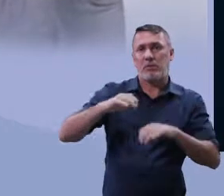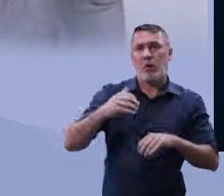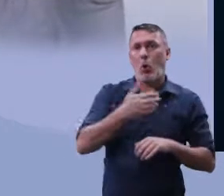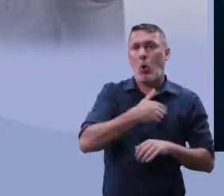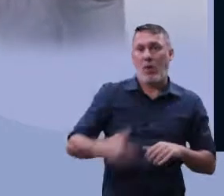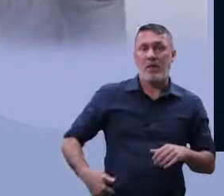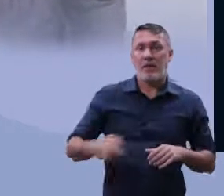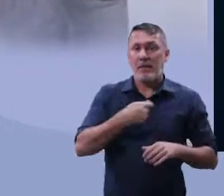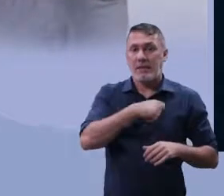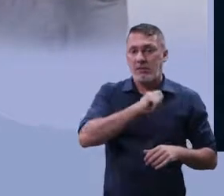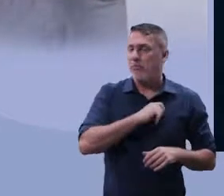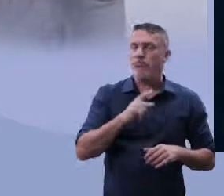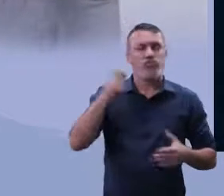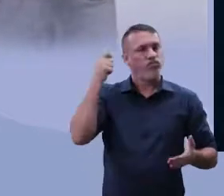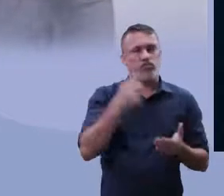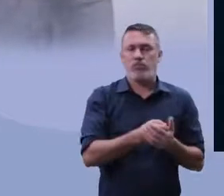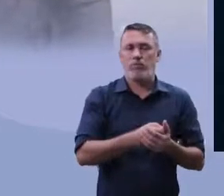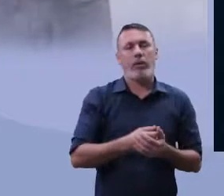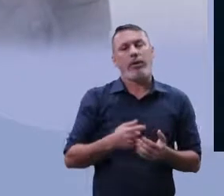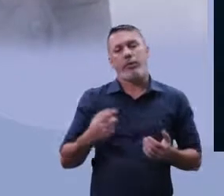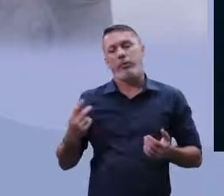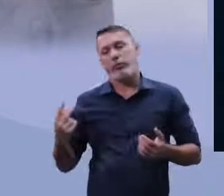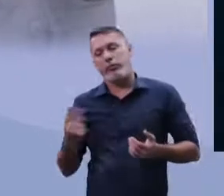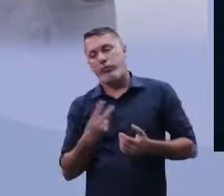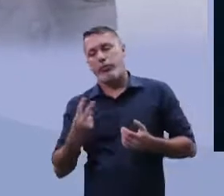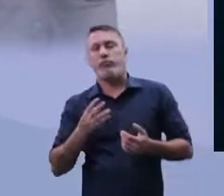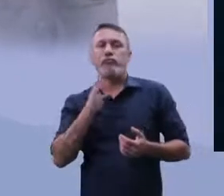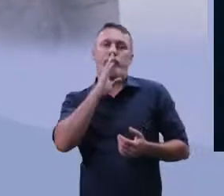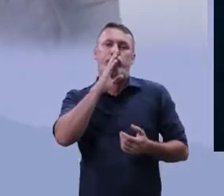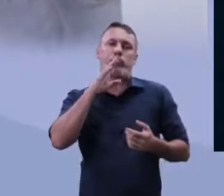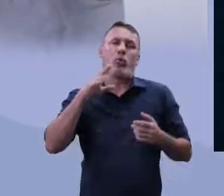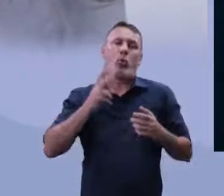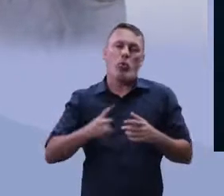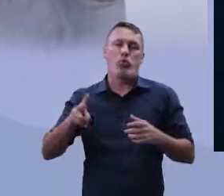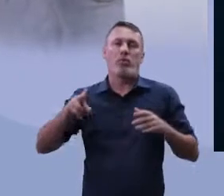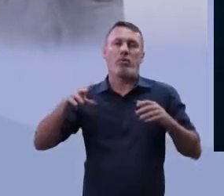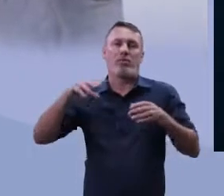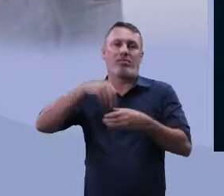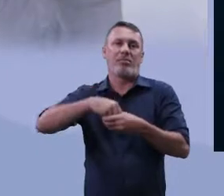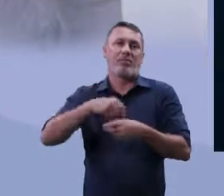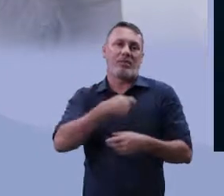fora barrada pelo governo espanhol. Já falando da Irlanda,